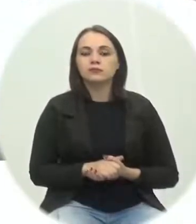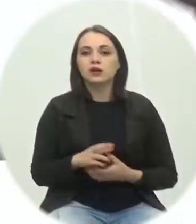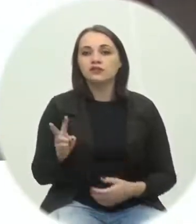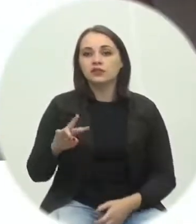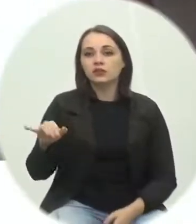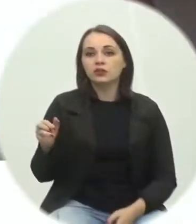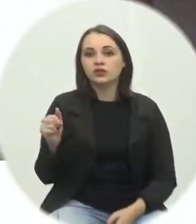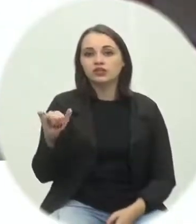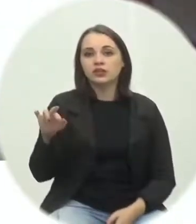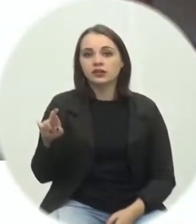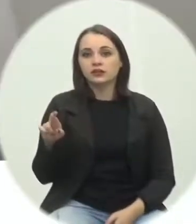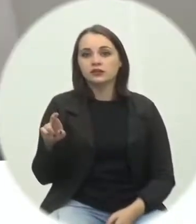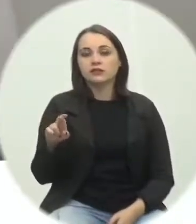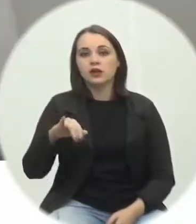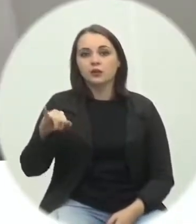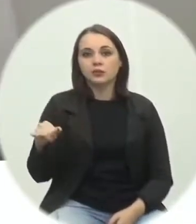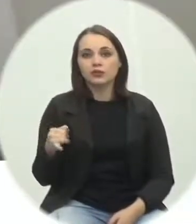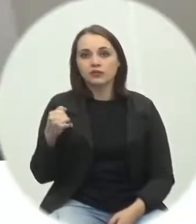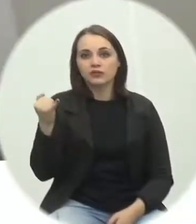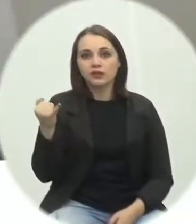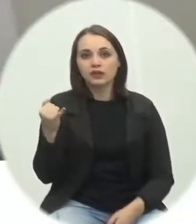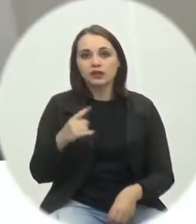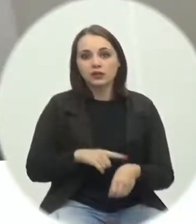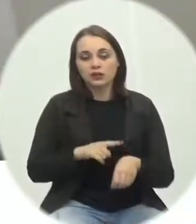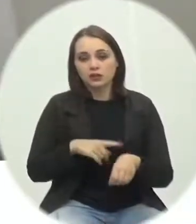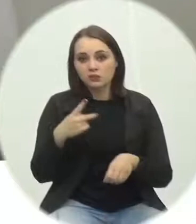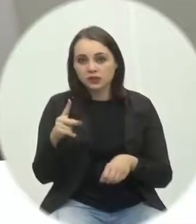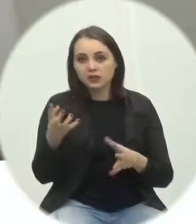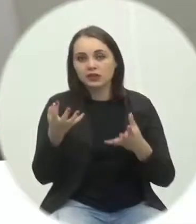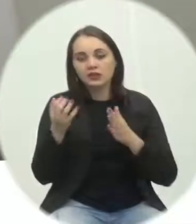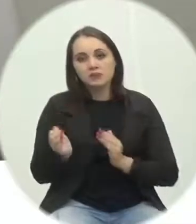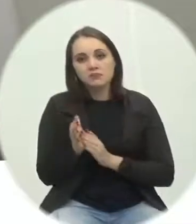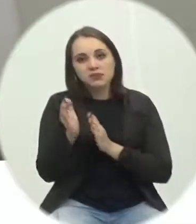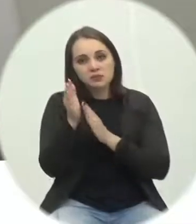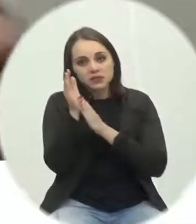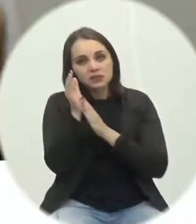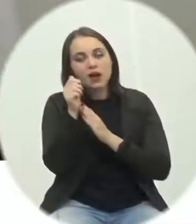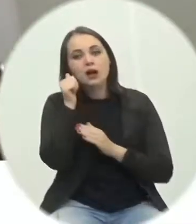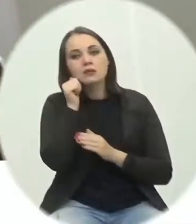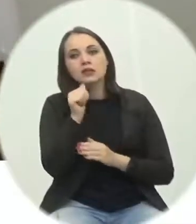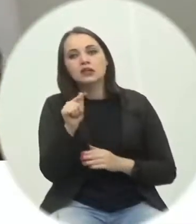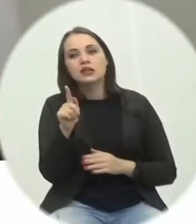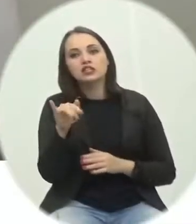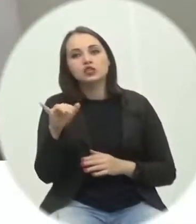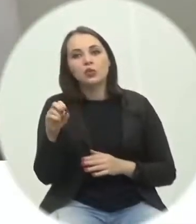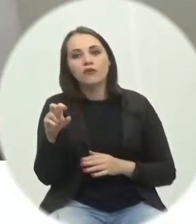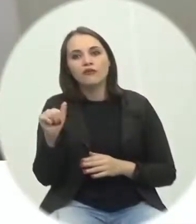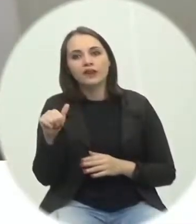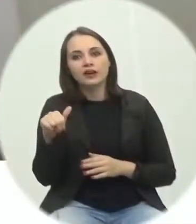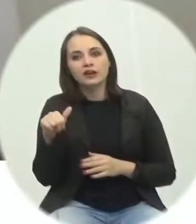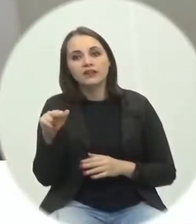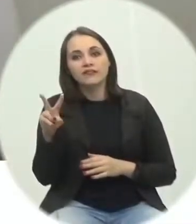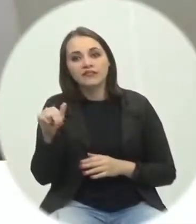Aproveitar o teu tempo e também parabenizar a Giovana Moldardo ali.